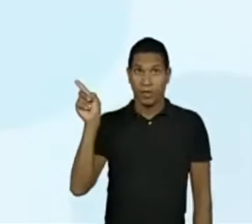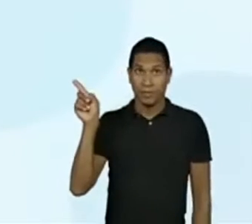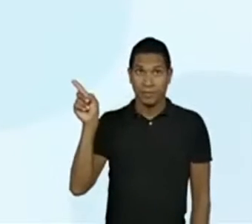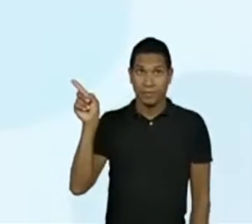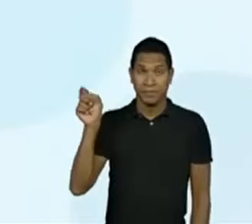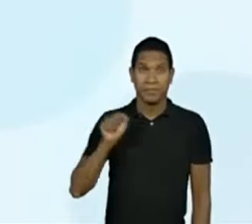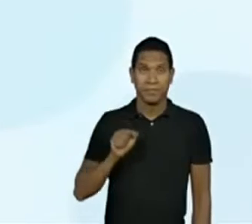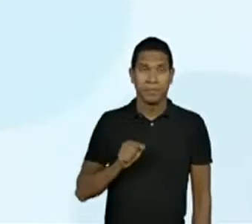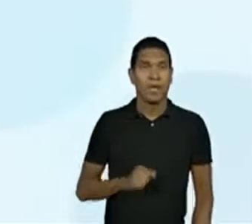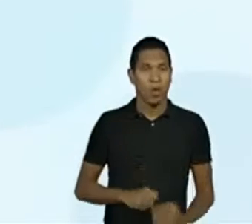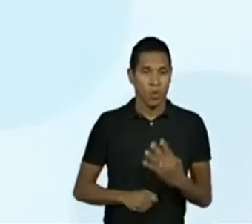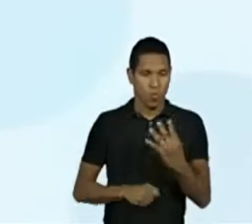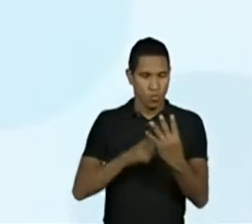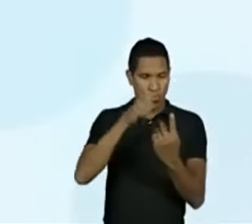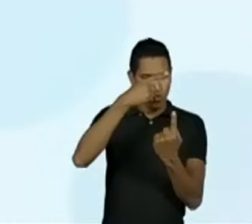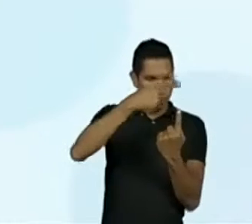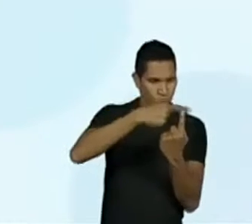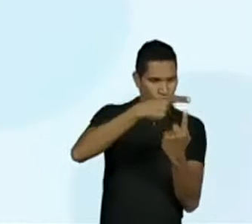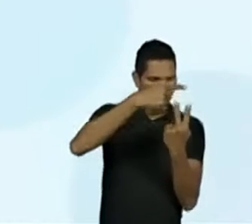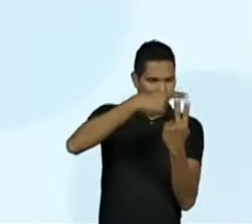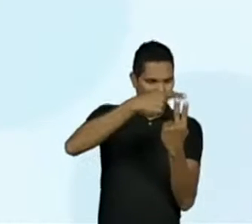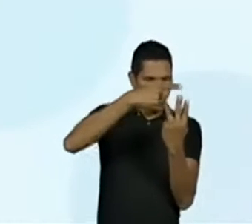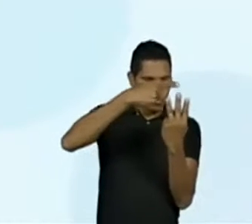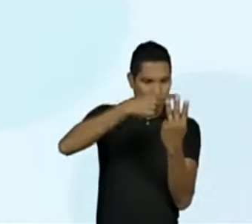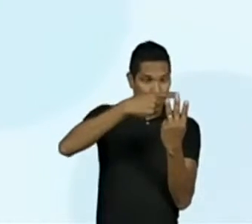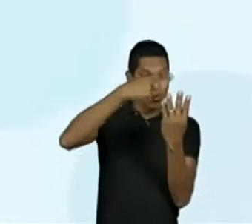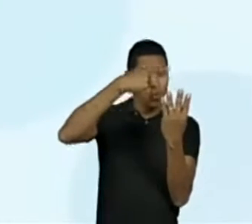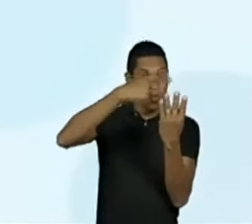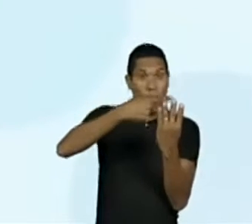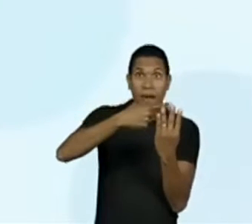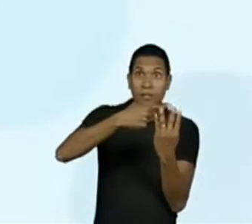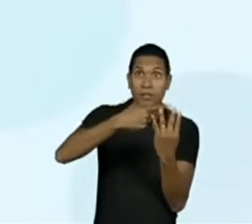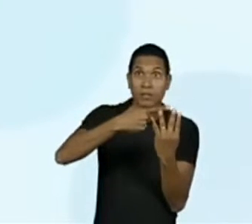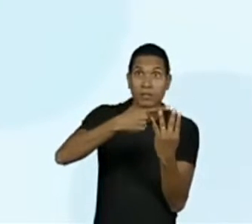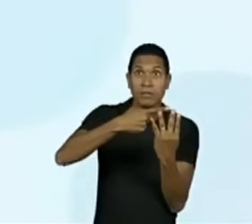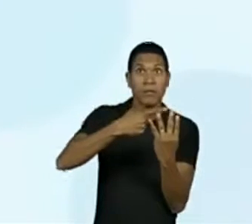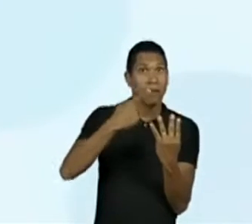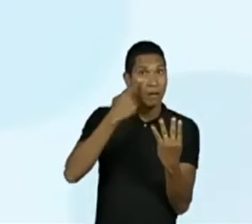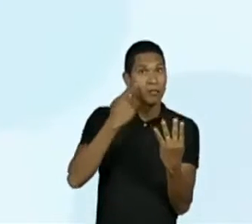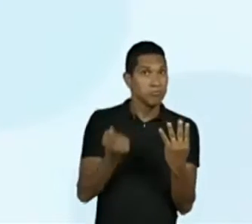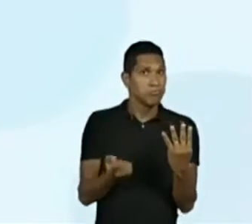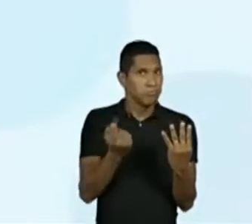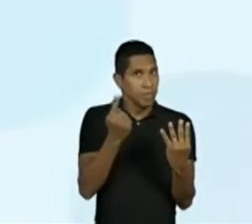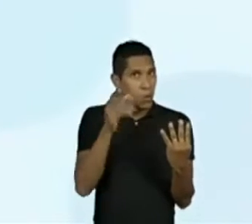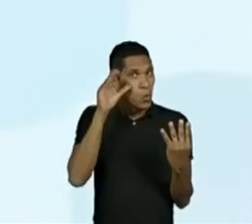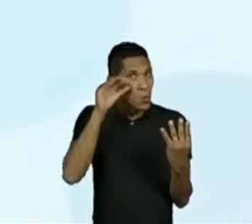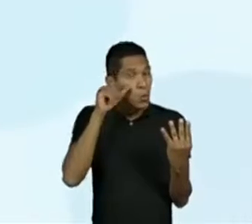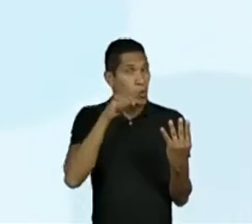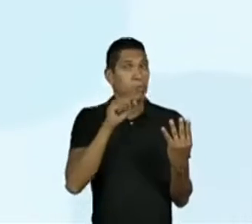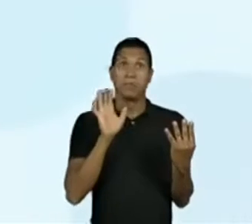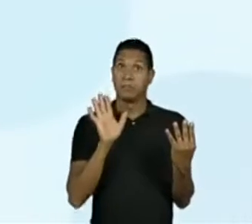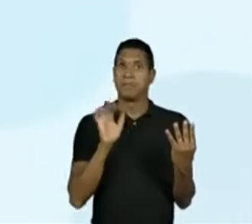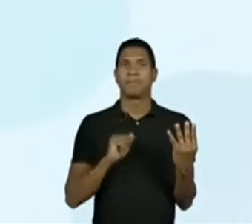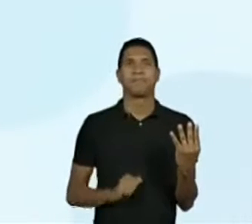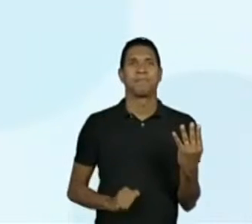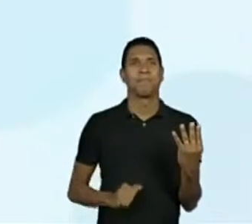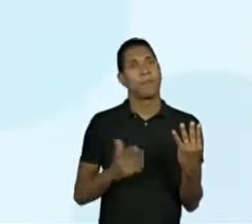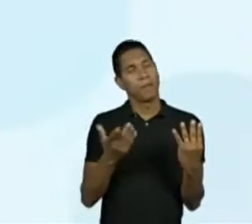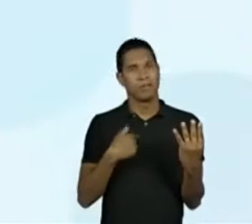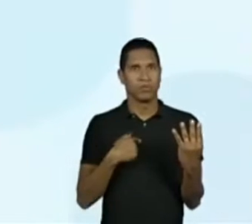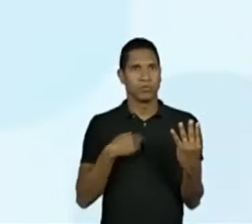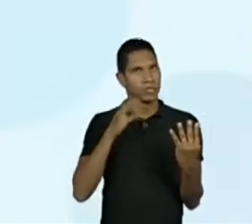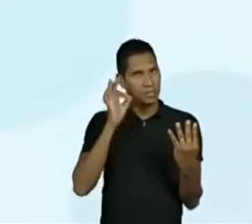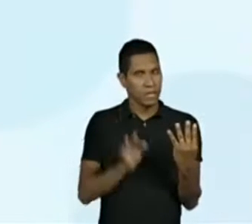Com o 4, assim. É bem curioso mesmo. Temos aí o 6, o 7,